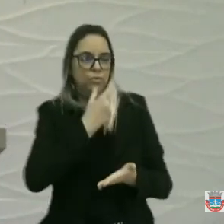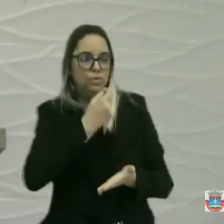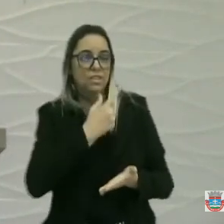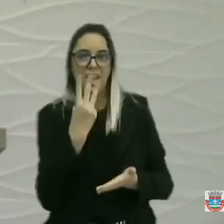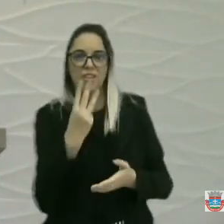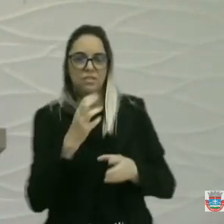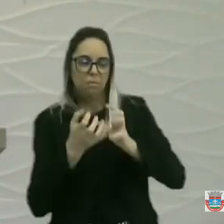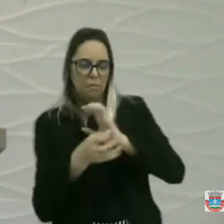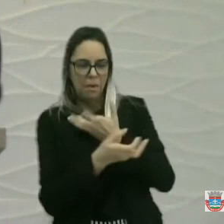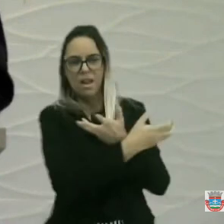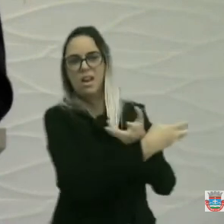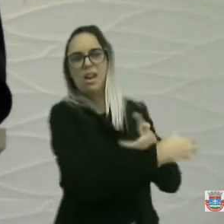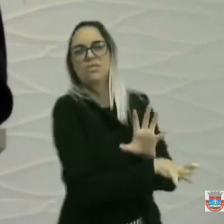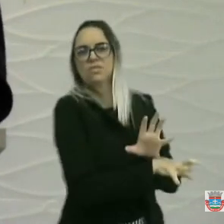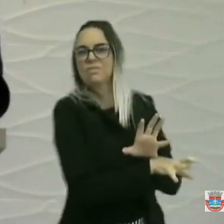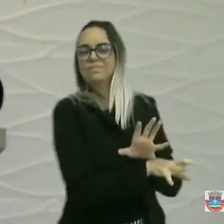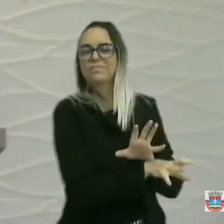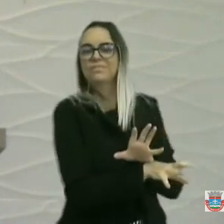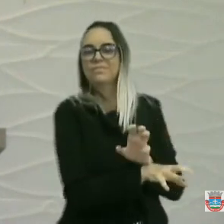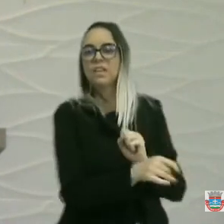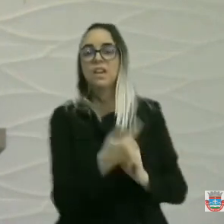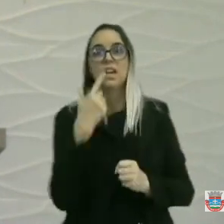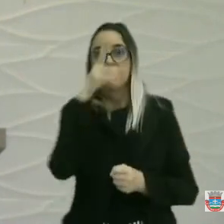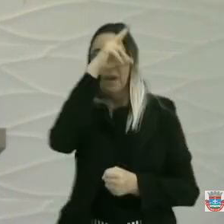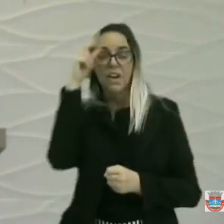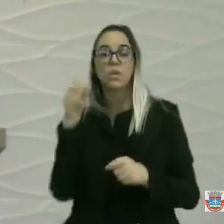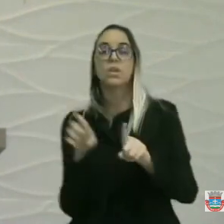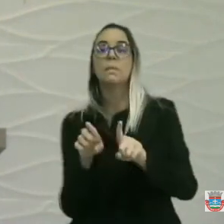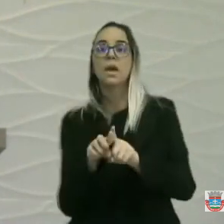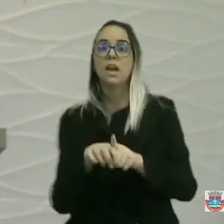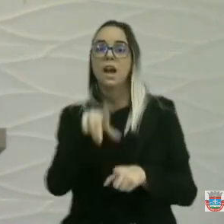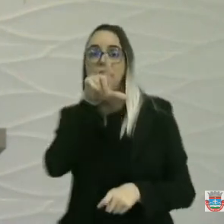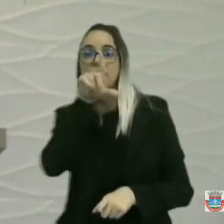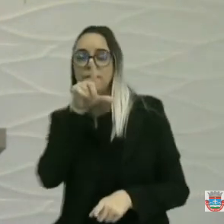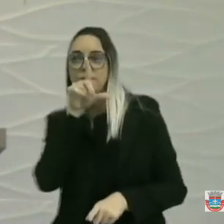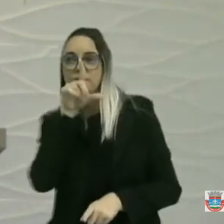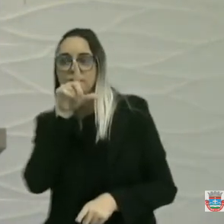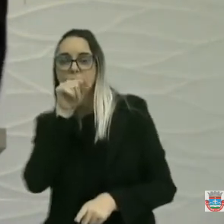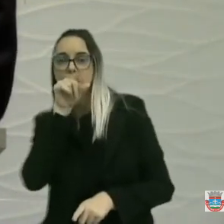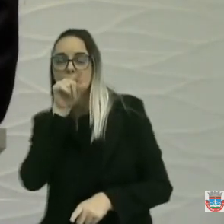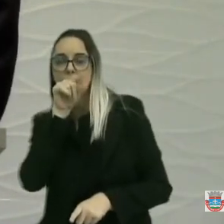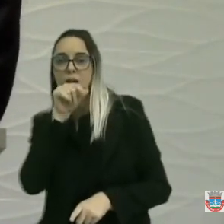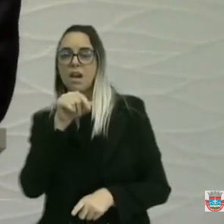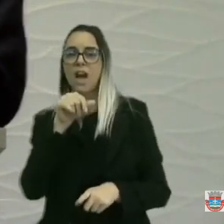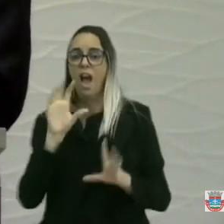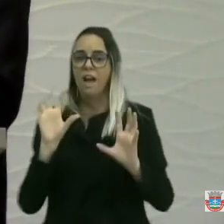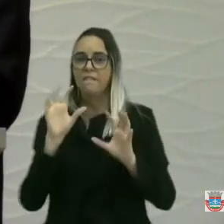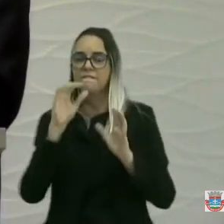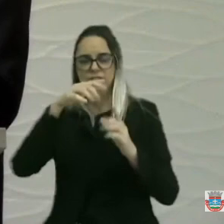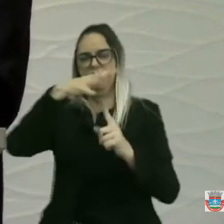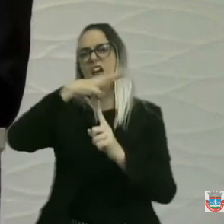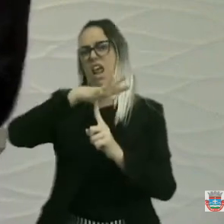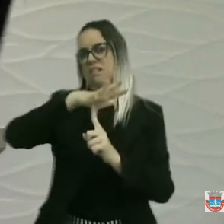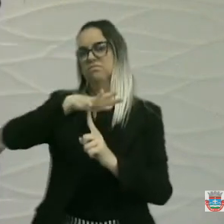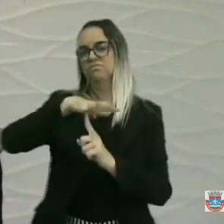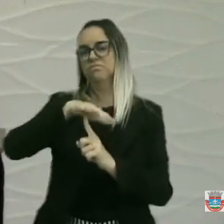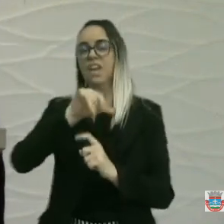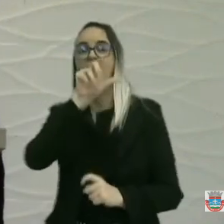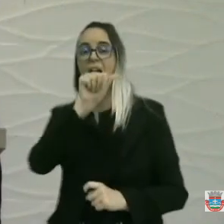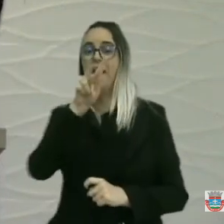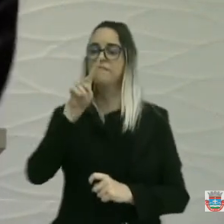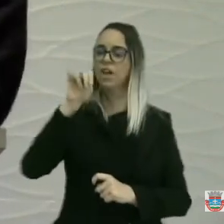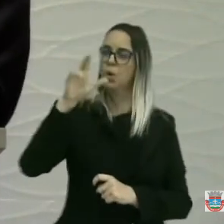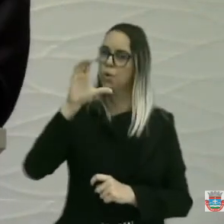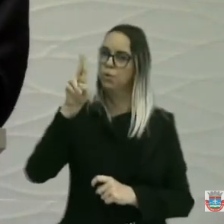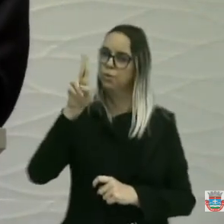Esse prefeito, que deixou a feira da avicultura. Quer dizer que o vereador Evandro Marinho falou aqui, da feira